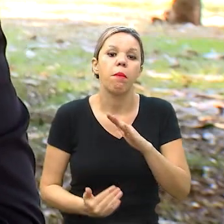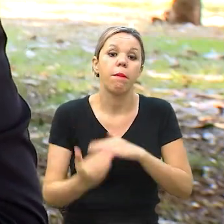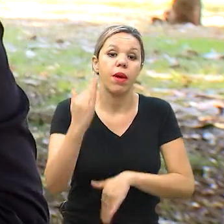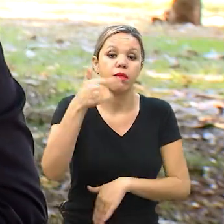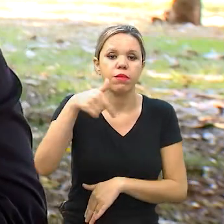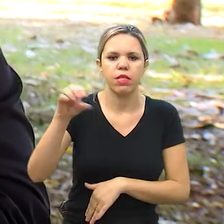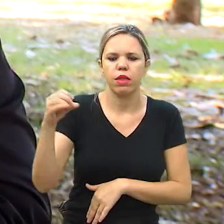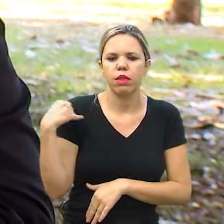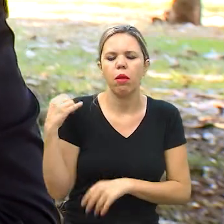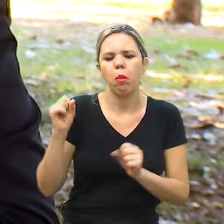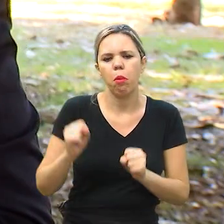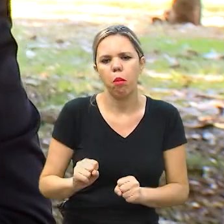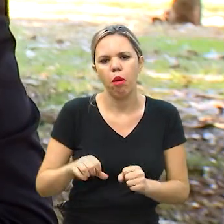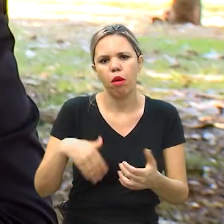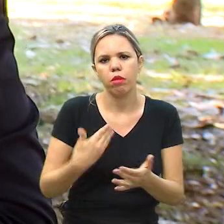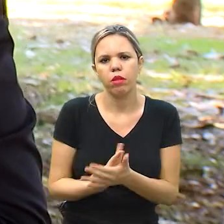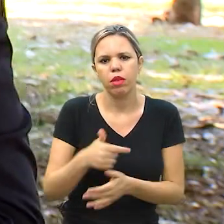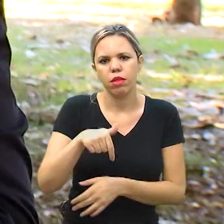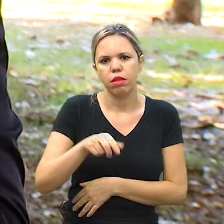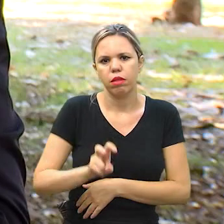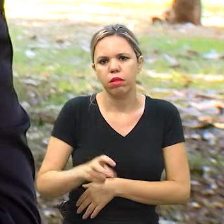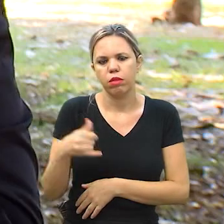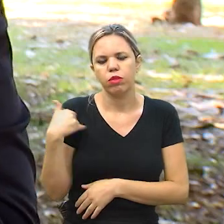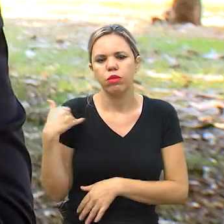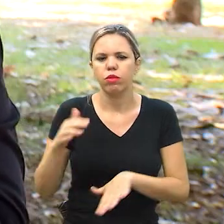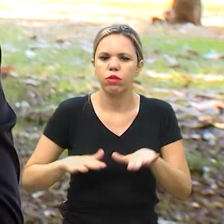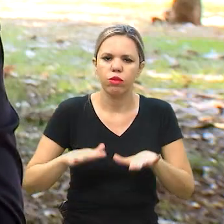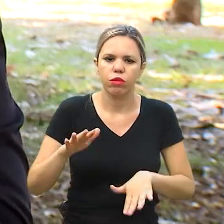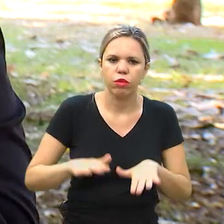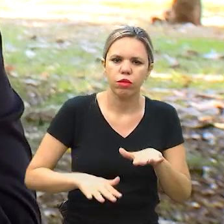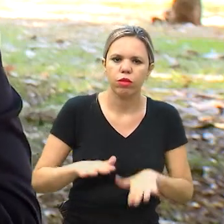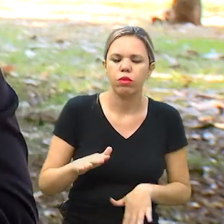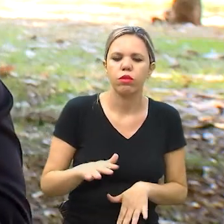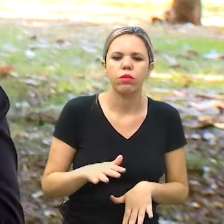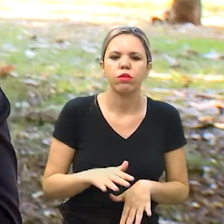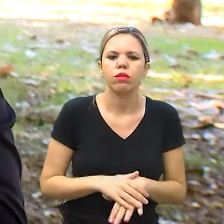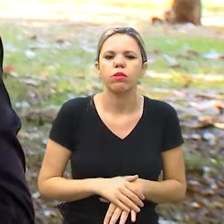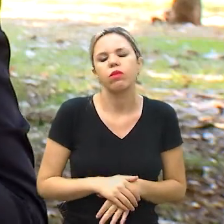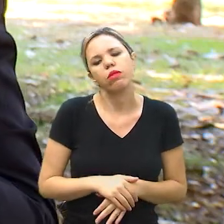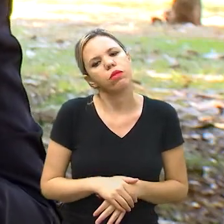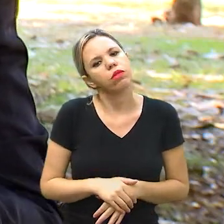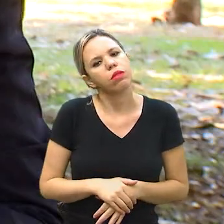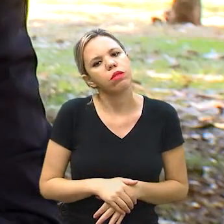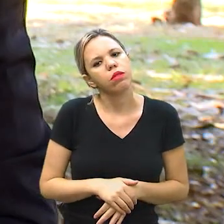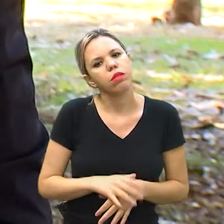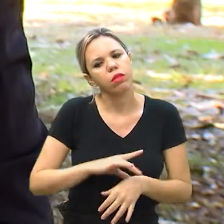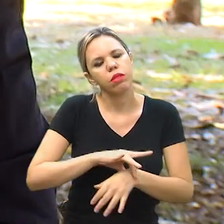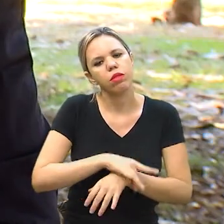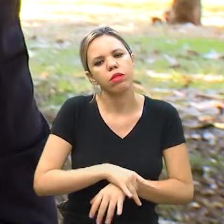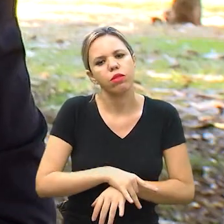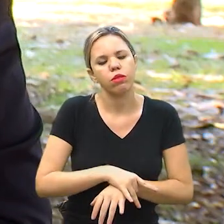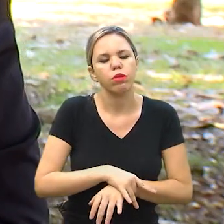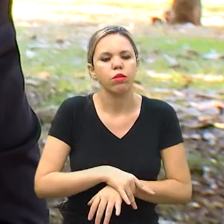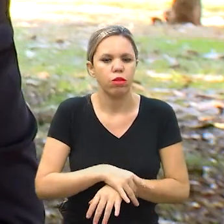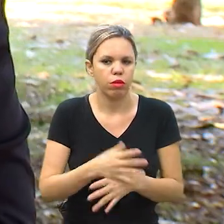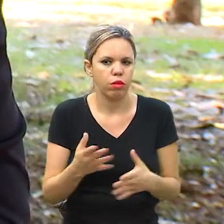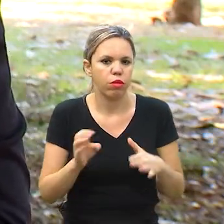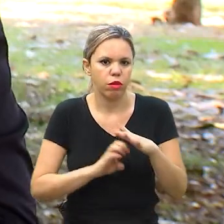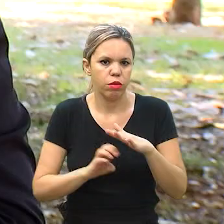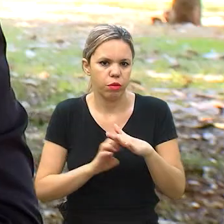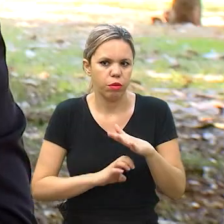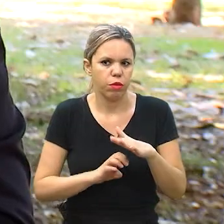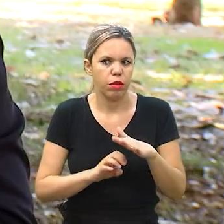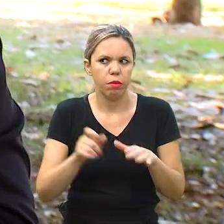70 anos, podendo validar até os 75. Óbvio que isso depende de cada tipo de cobertura, de cada tipo de seguradora que o